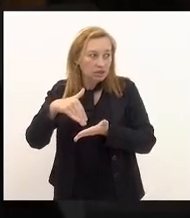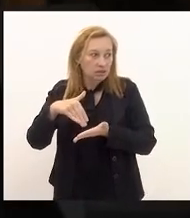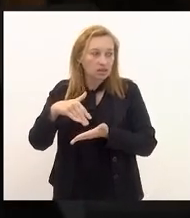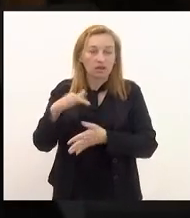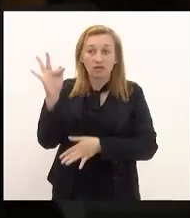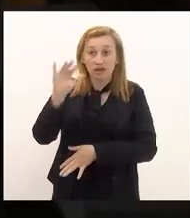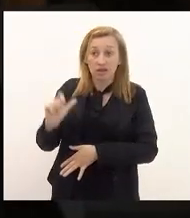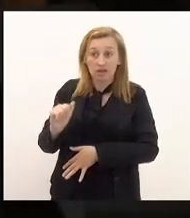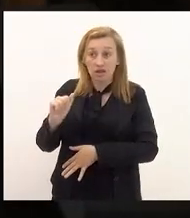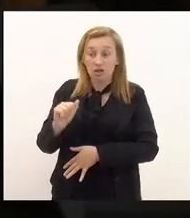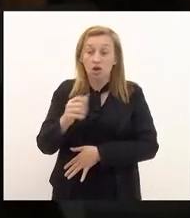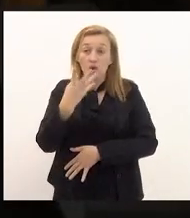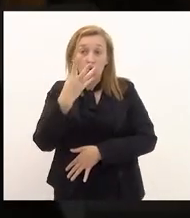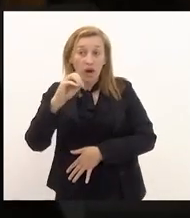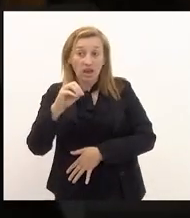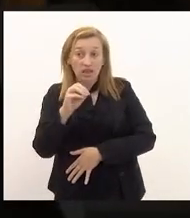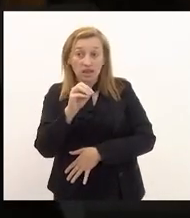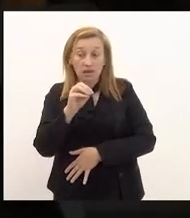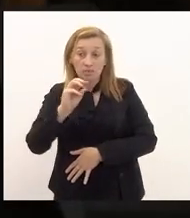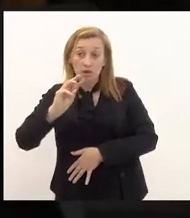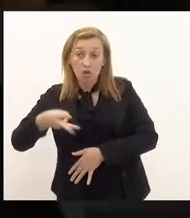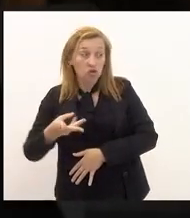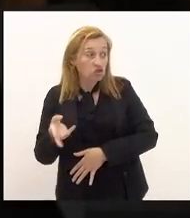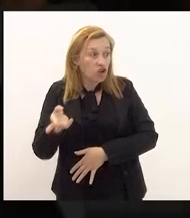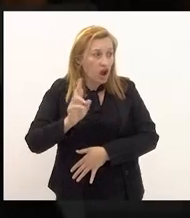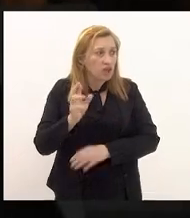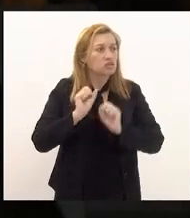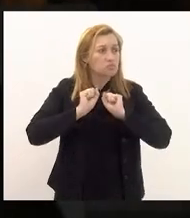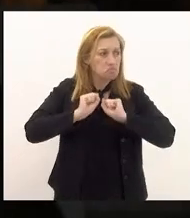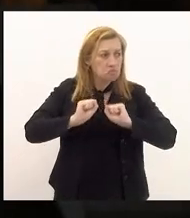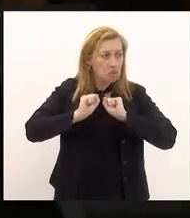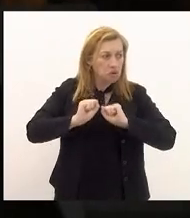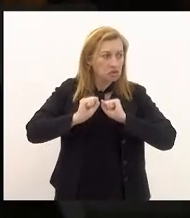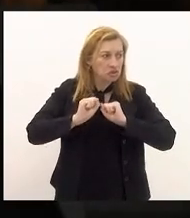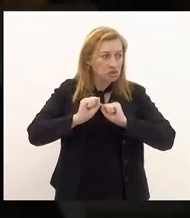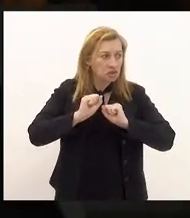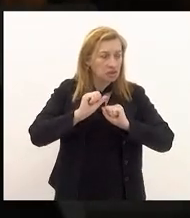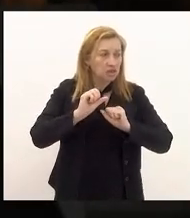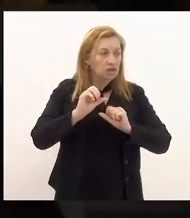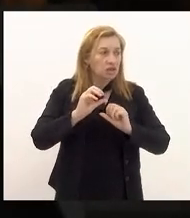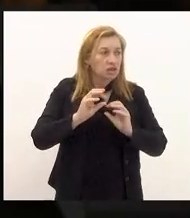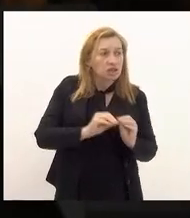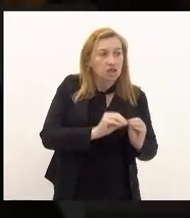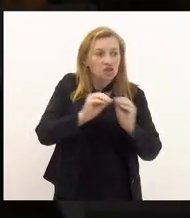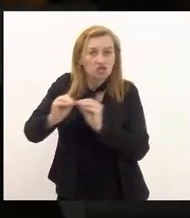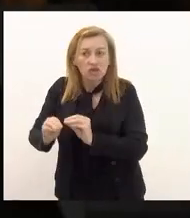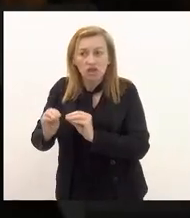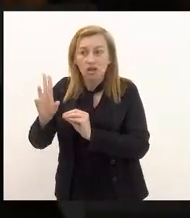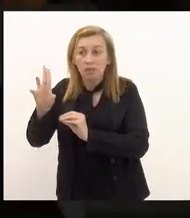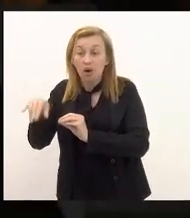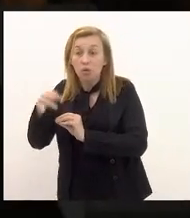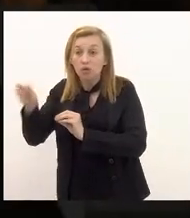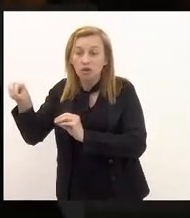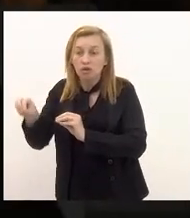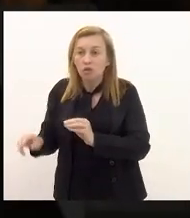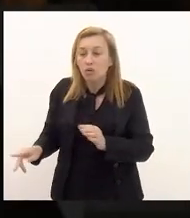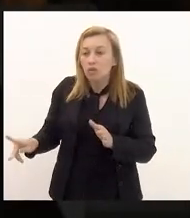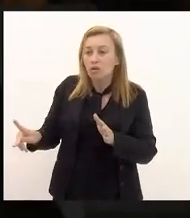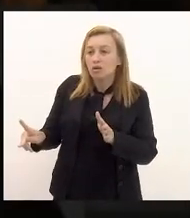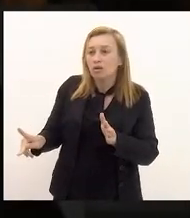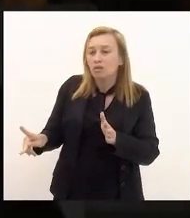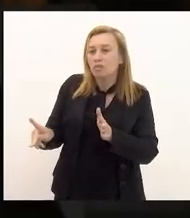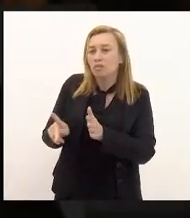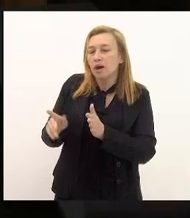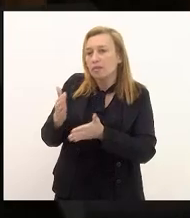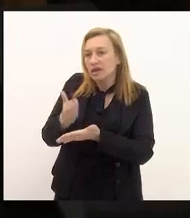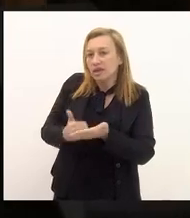torno de 40 bilhões de reais que pode ser transferida para a titularidade da União como parte do pagamento da dívida